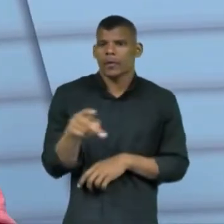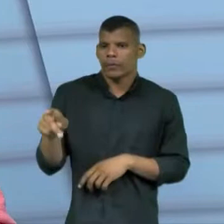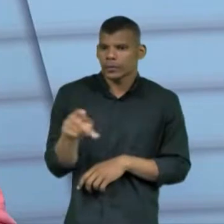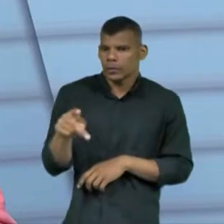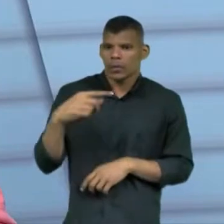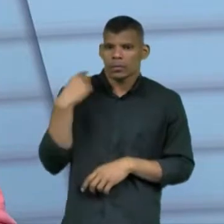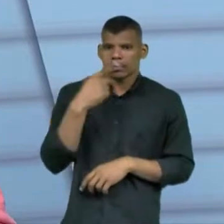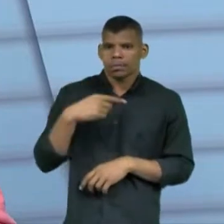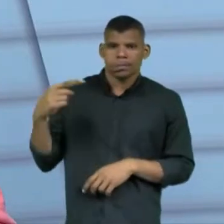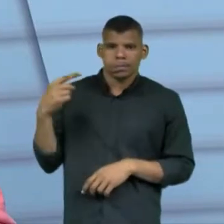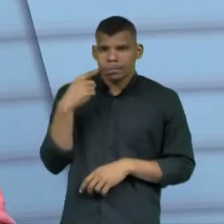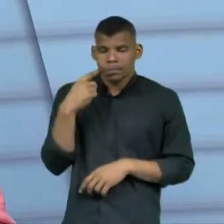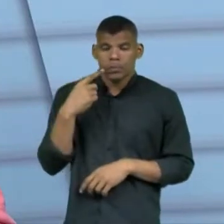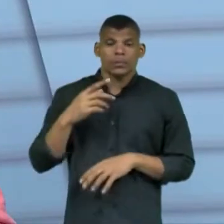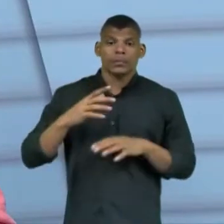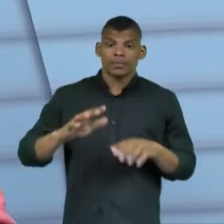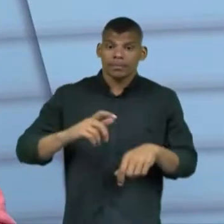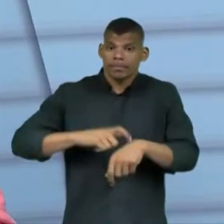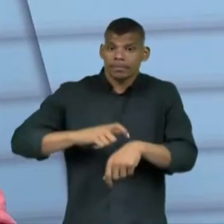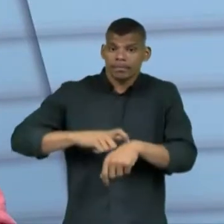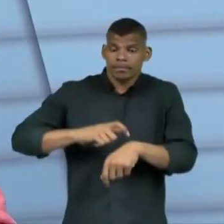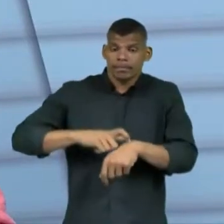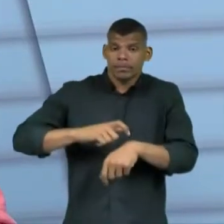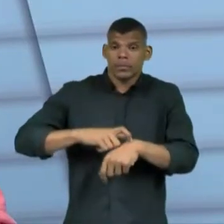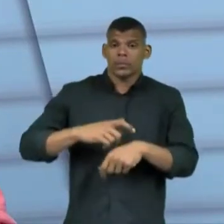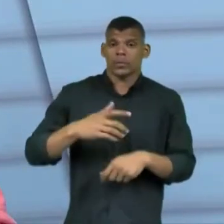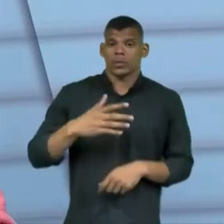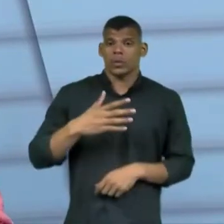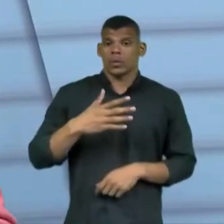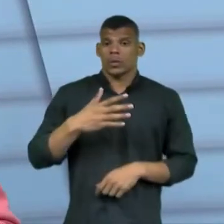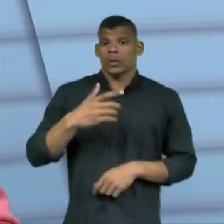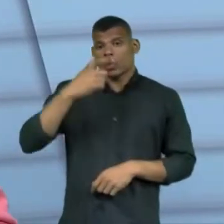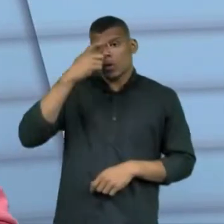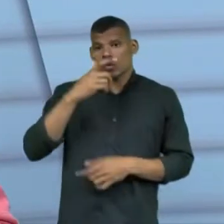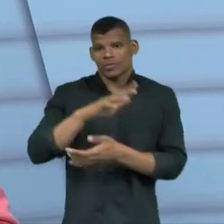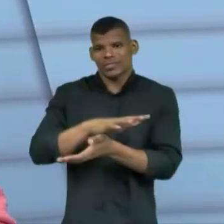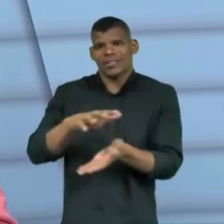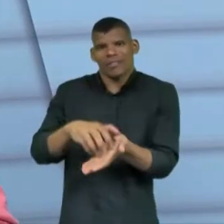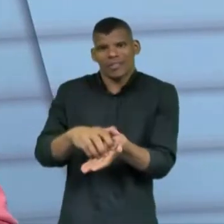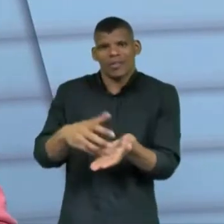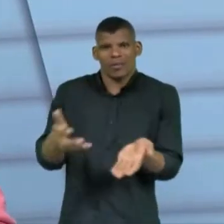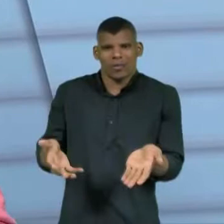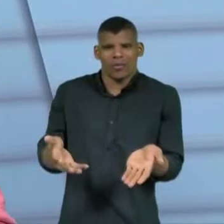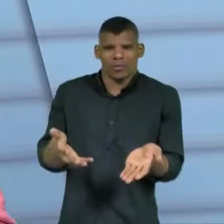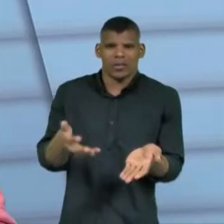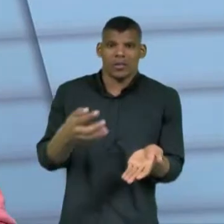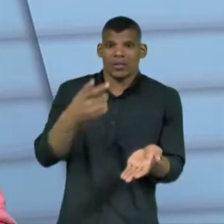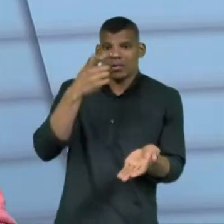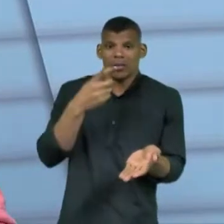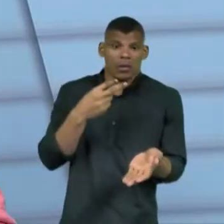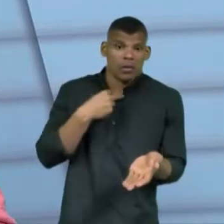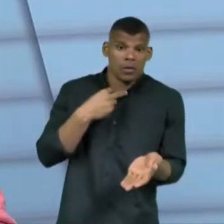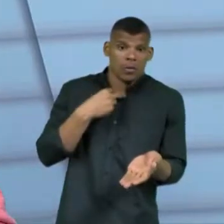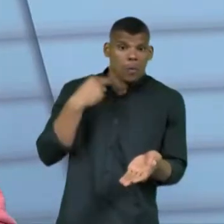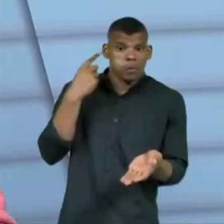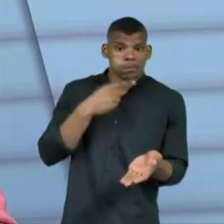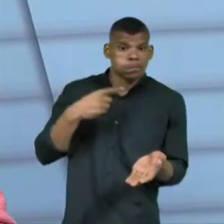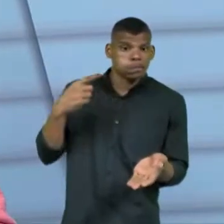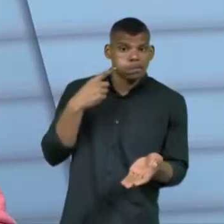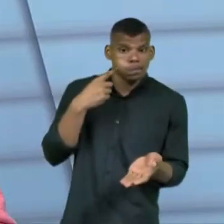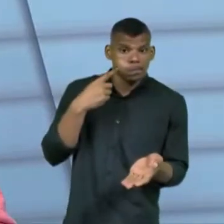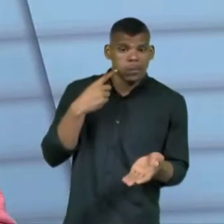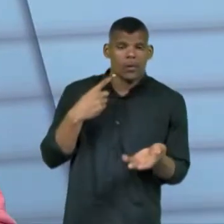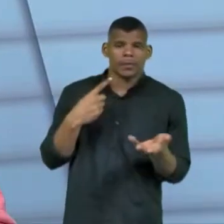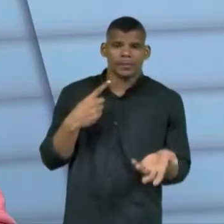área eleitoral também, doutora? Não, na verdade, a advocacia, minha é suspensa, né? Eu sou servidora pública. Ah, a senhora não pode. Eu é, isso. Eu, inclusive,